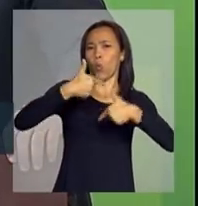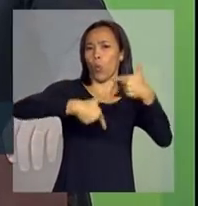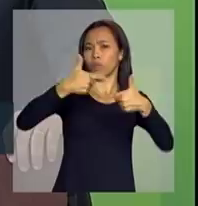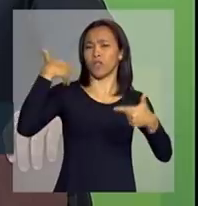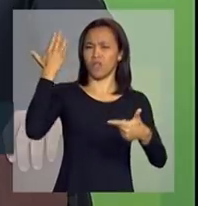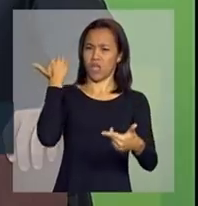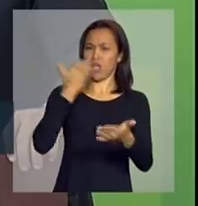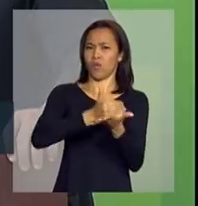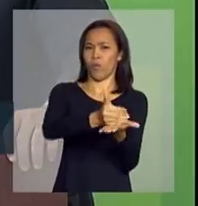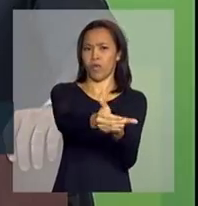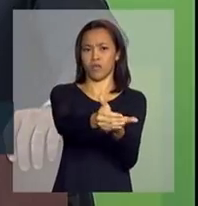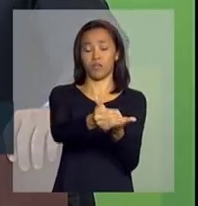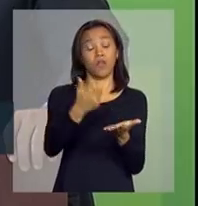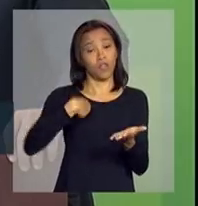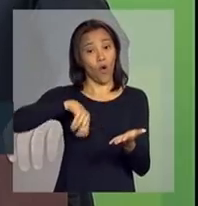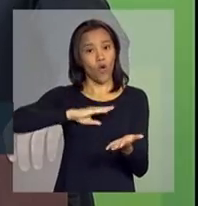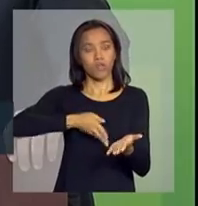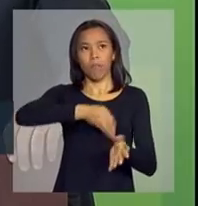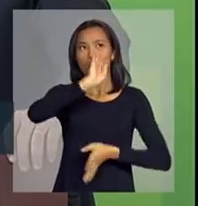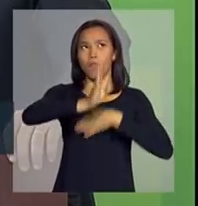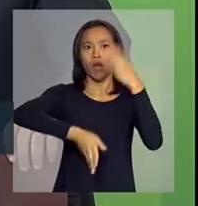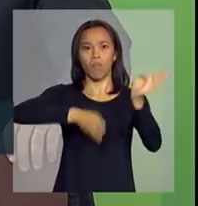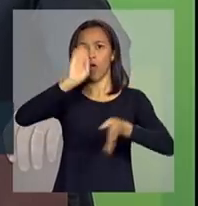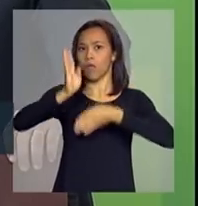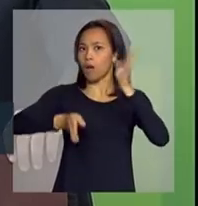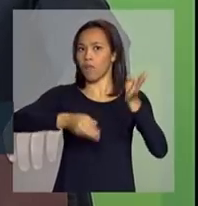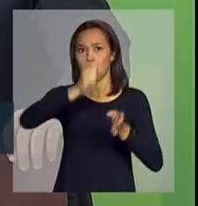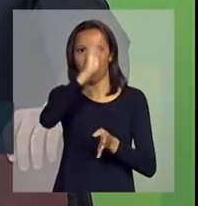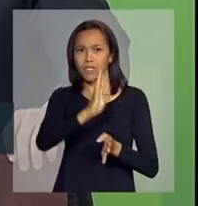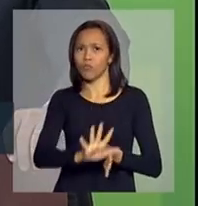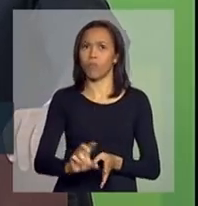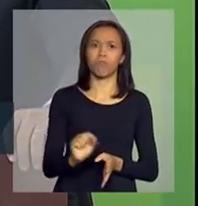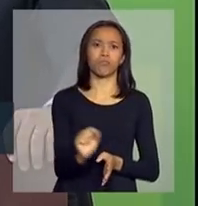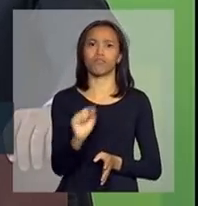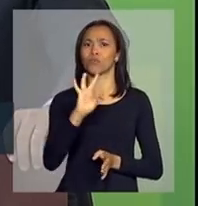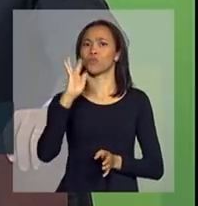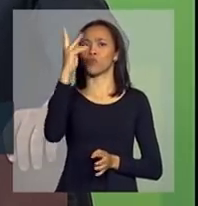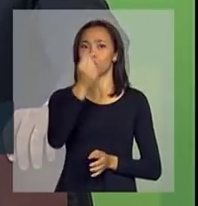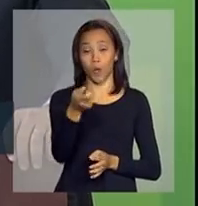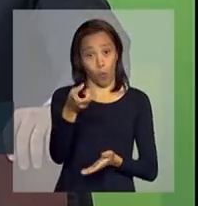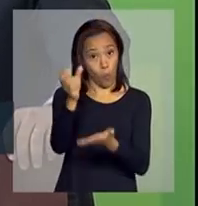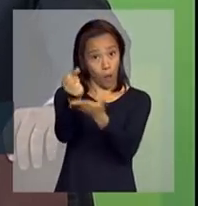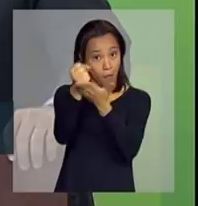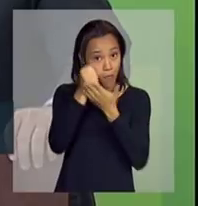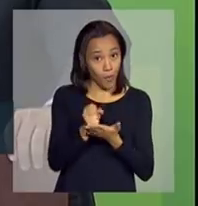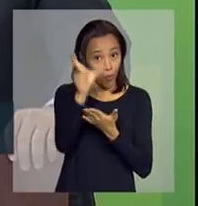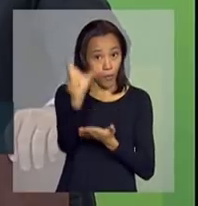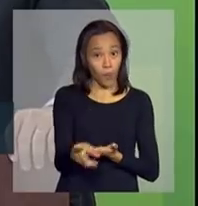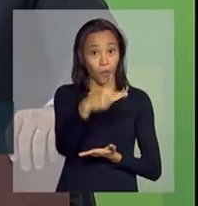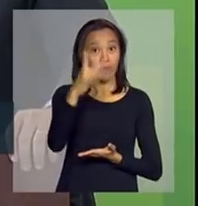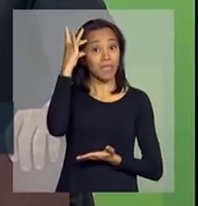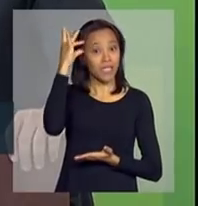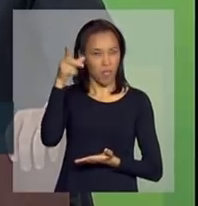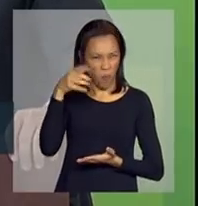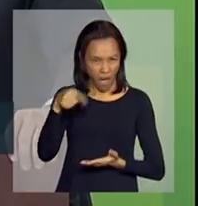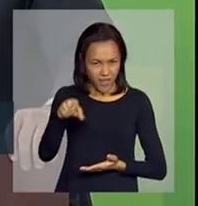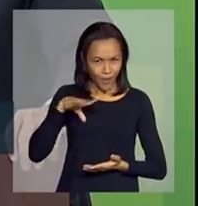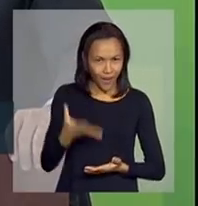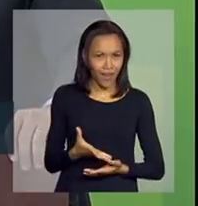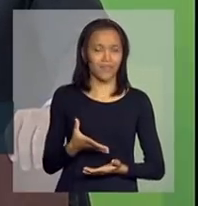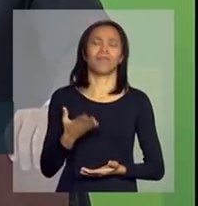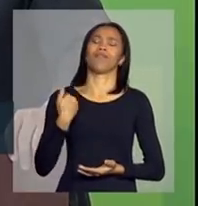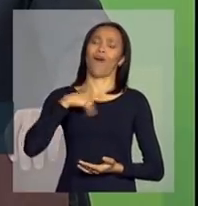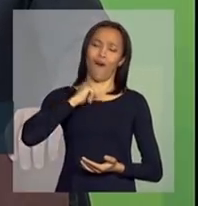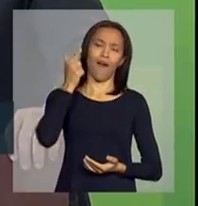Vamos correr o Brasil de norte a sul, porque com o apoio de uma presidente com esta coragem, nós vamos